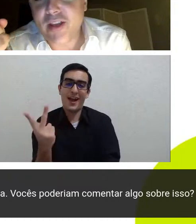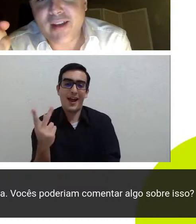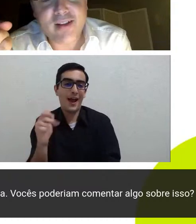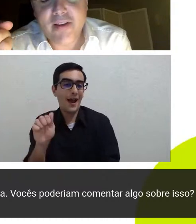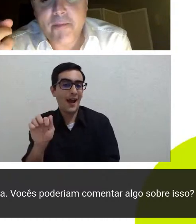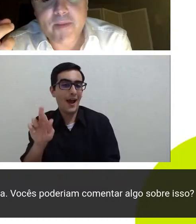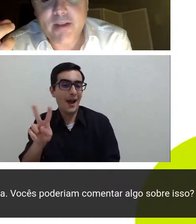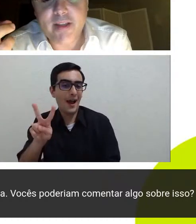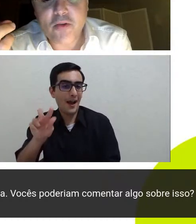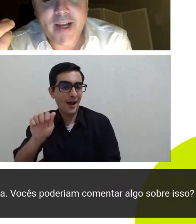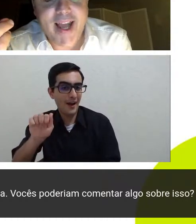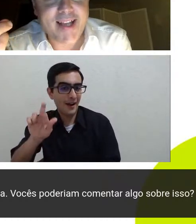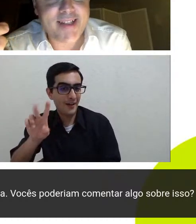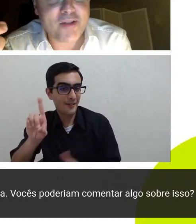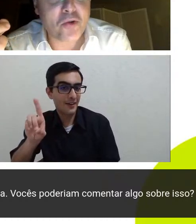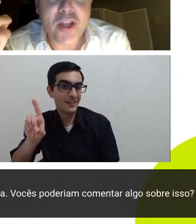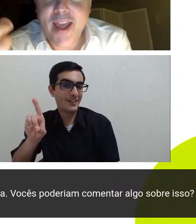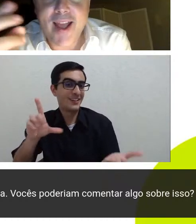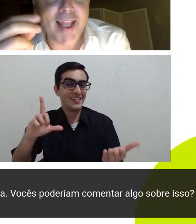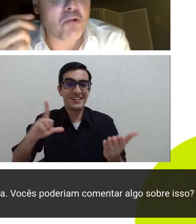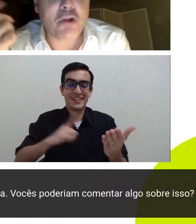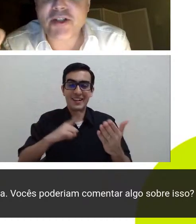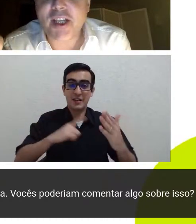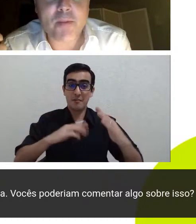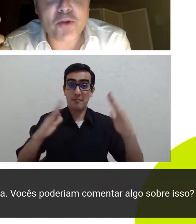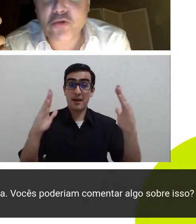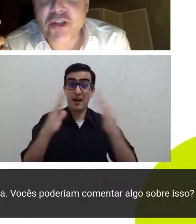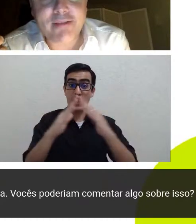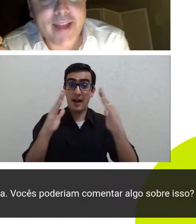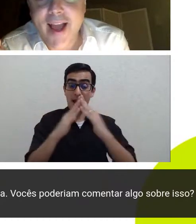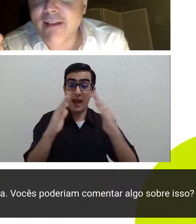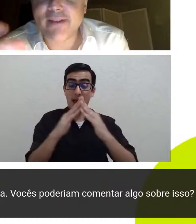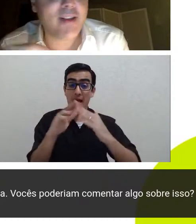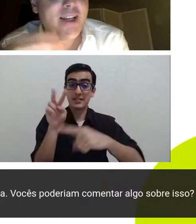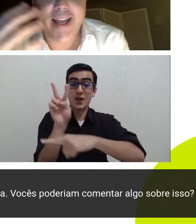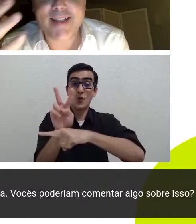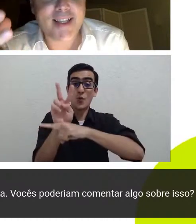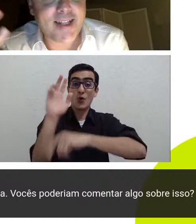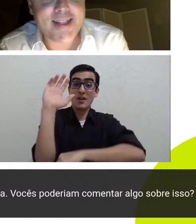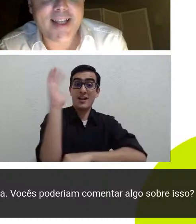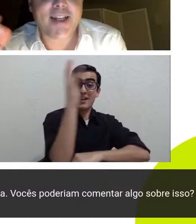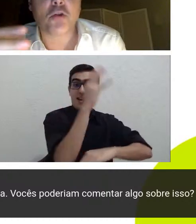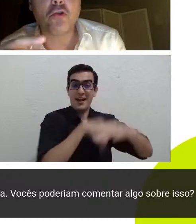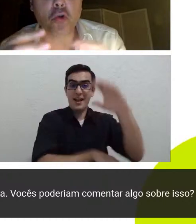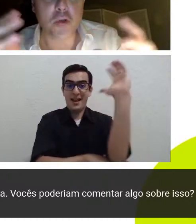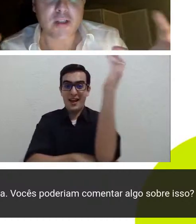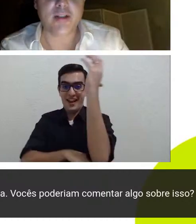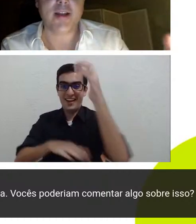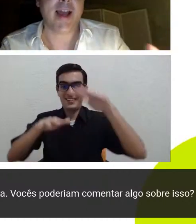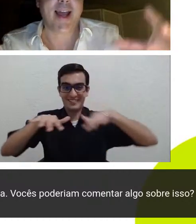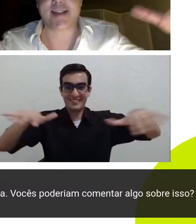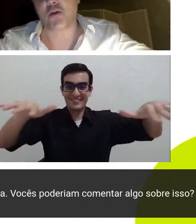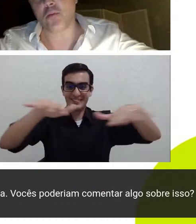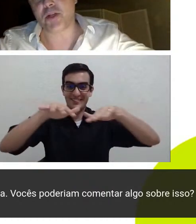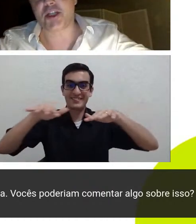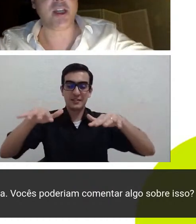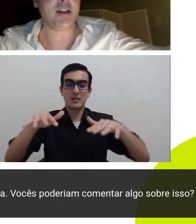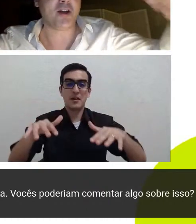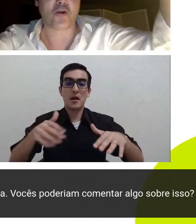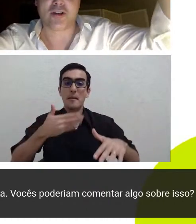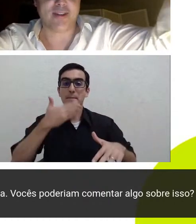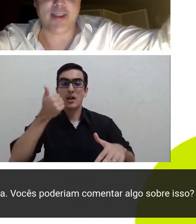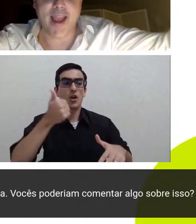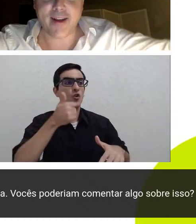poder ter uma casa que toda ela é ecologicamente sustentável etc, etc do que a casa com